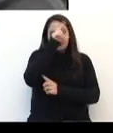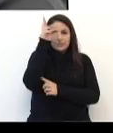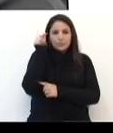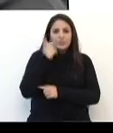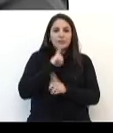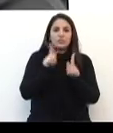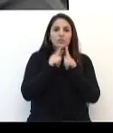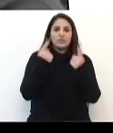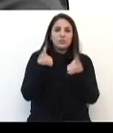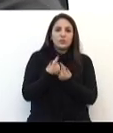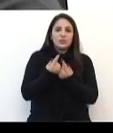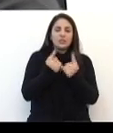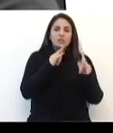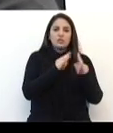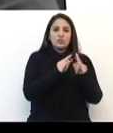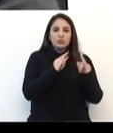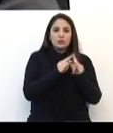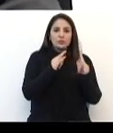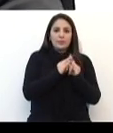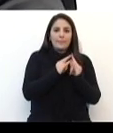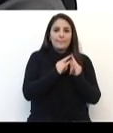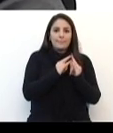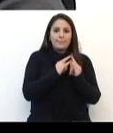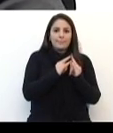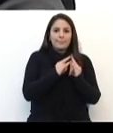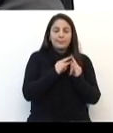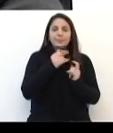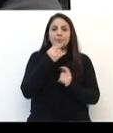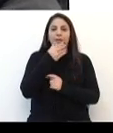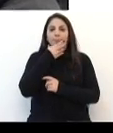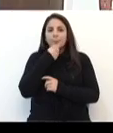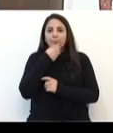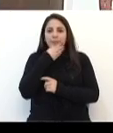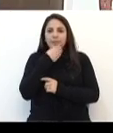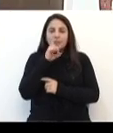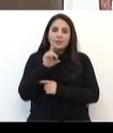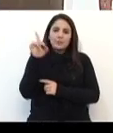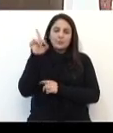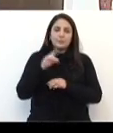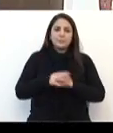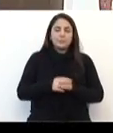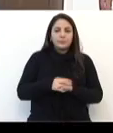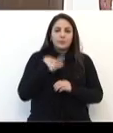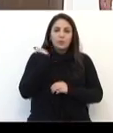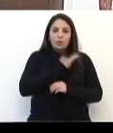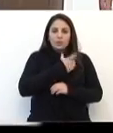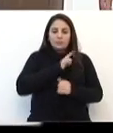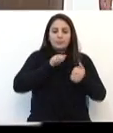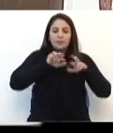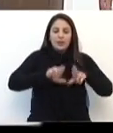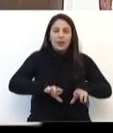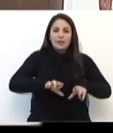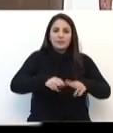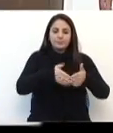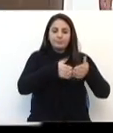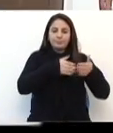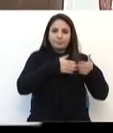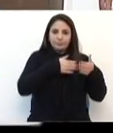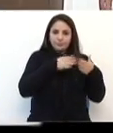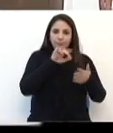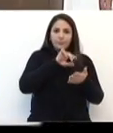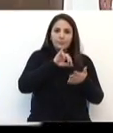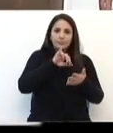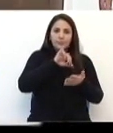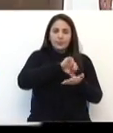tendo como entidade gestora o Instituto Menino Deus. Até por termos uma área de preservação